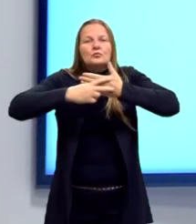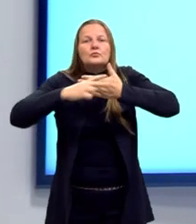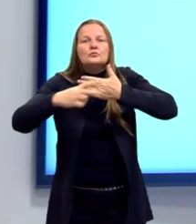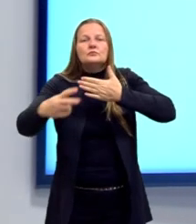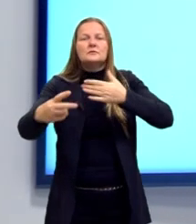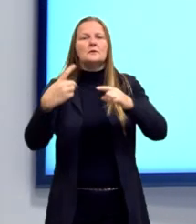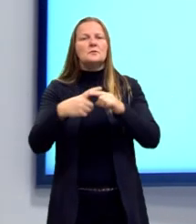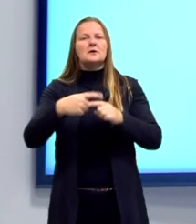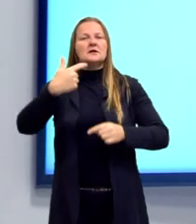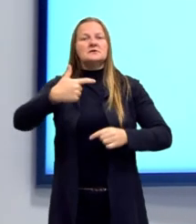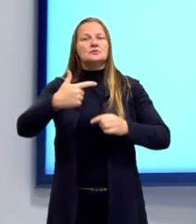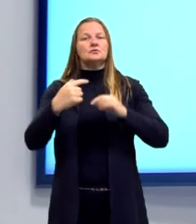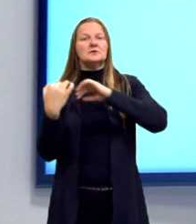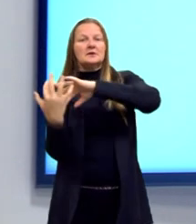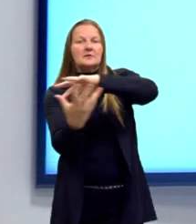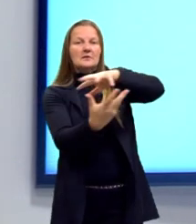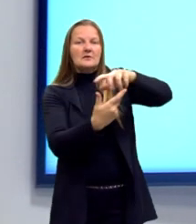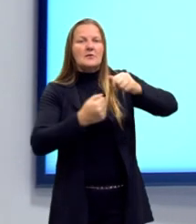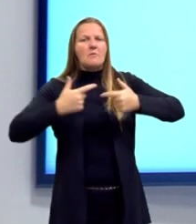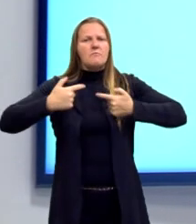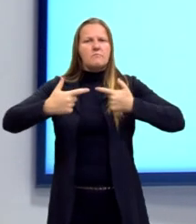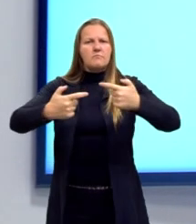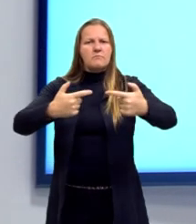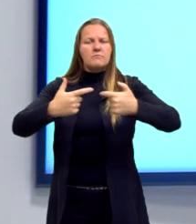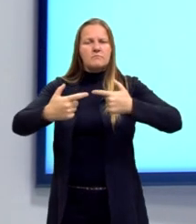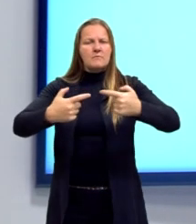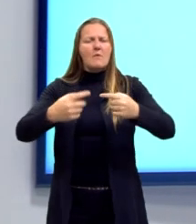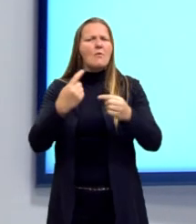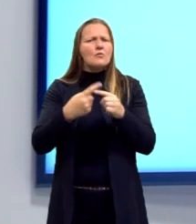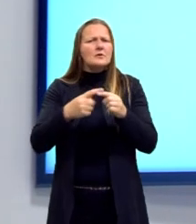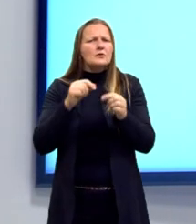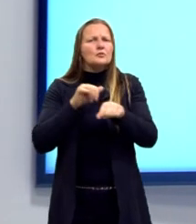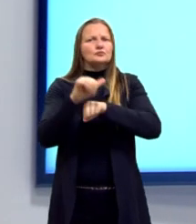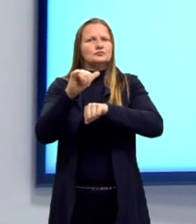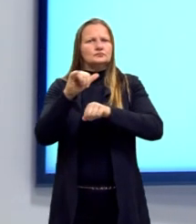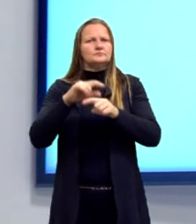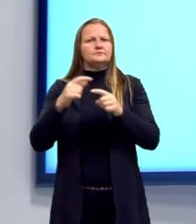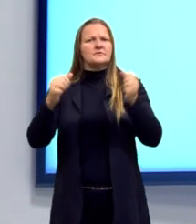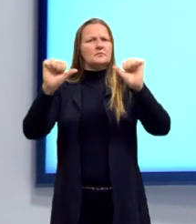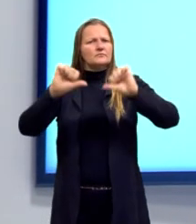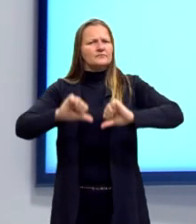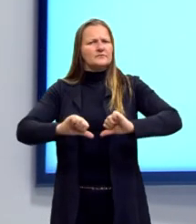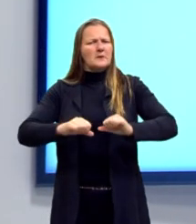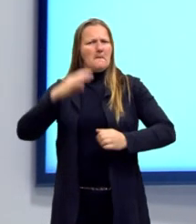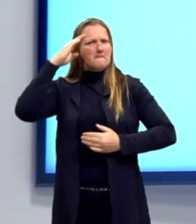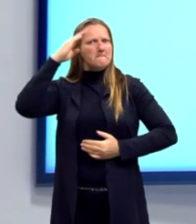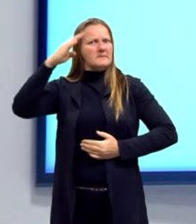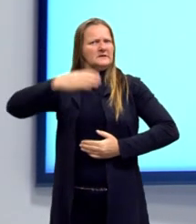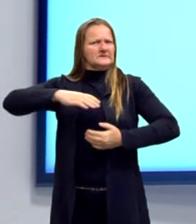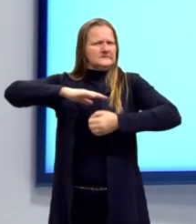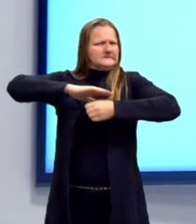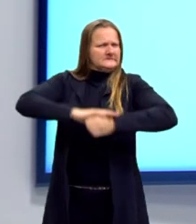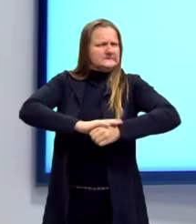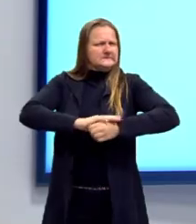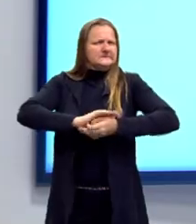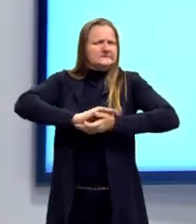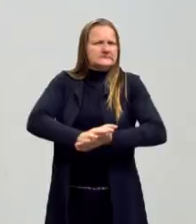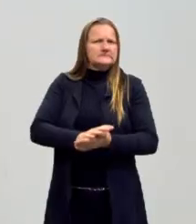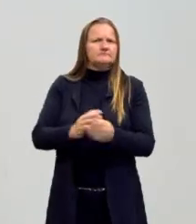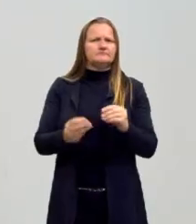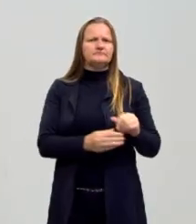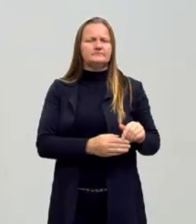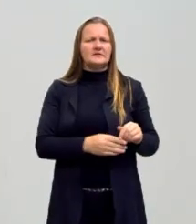Segunda Guerra Mundial. Então, foi na Segunda Guerra Mundial que o nazifascismo foi derrotado militarmente. Mas será que